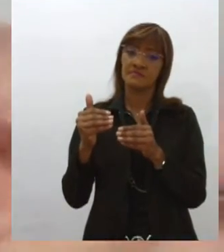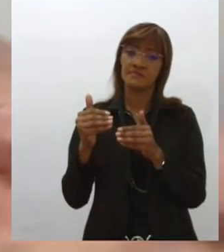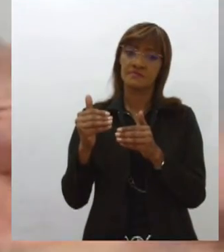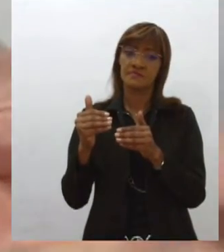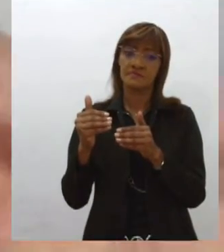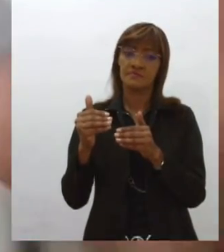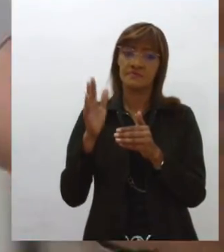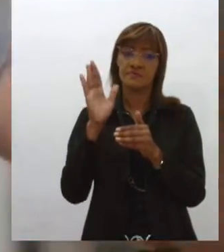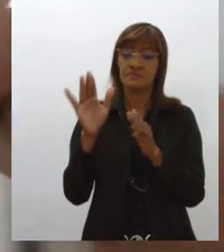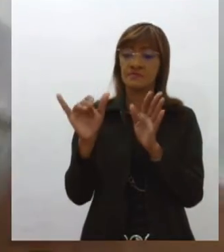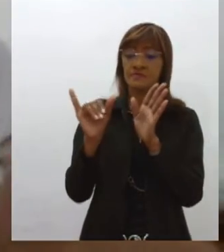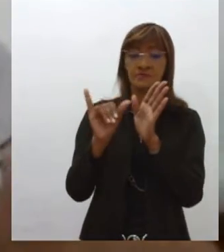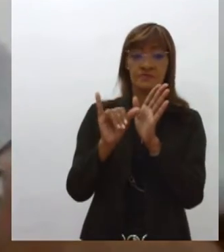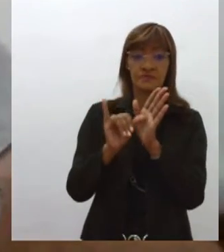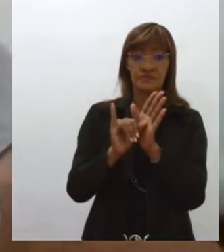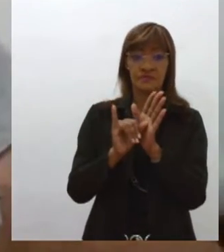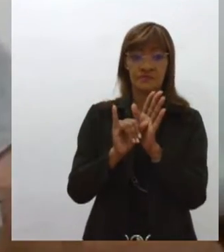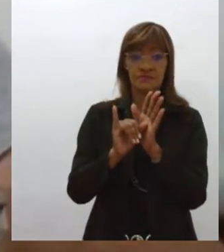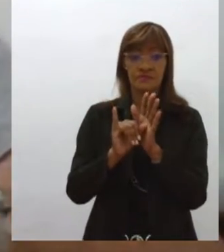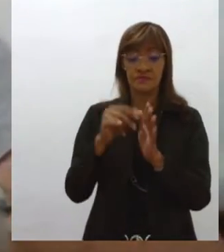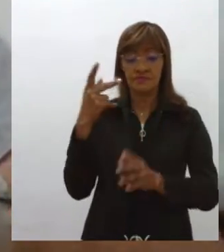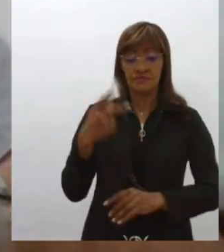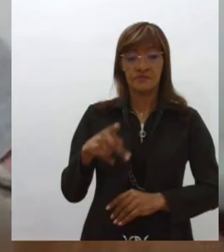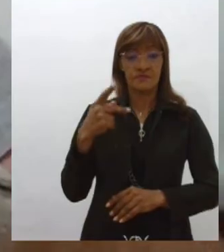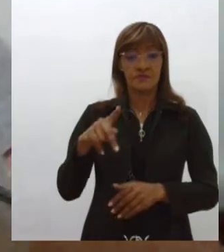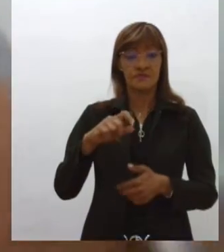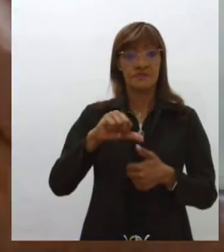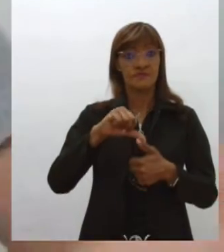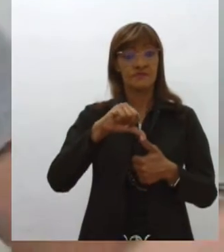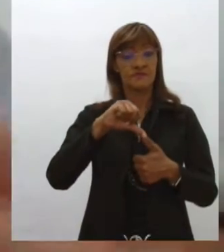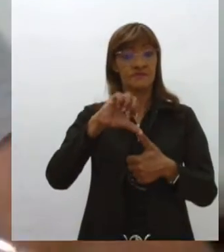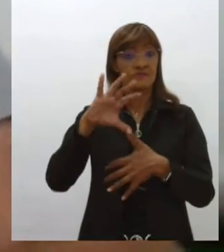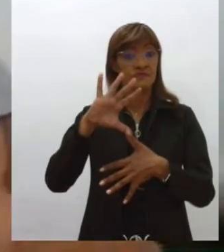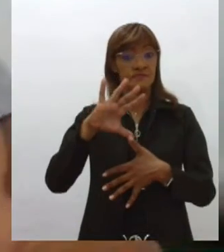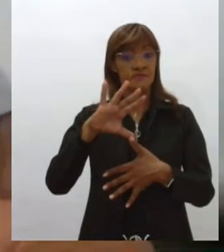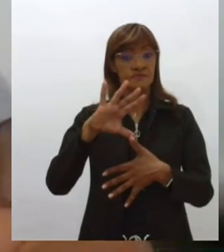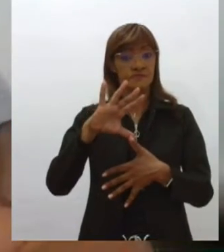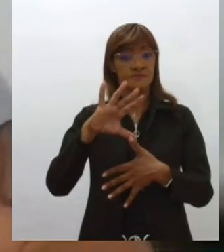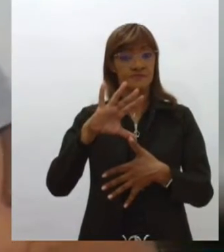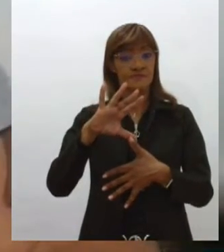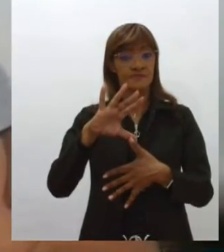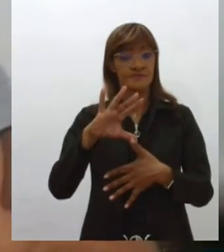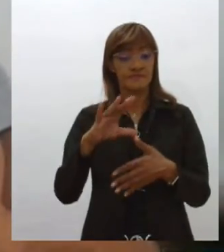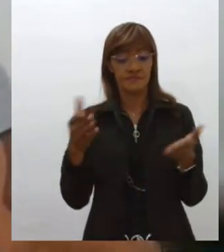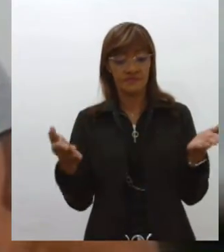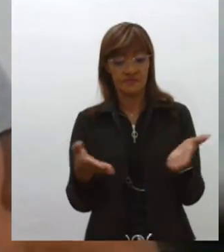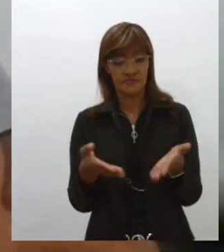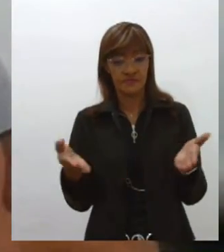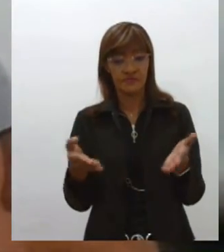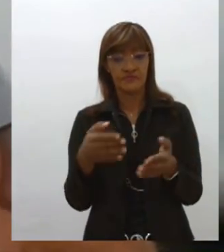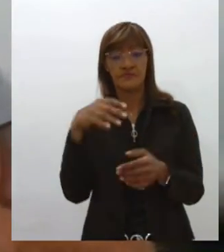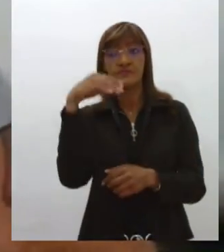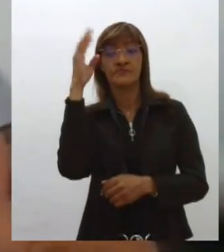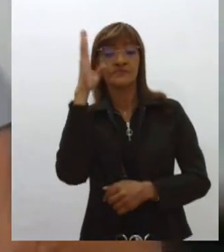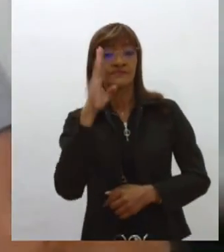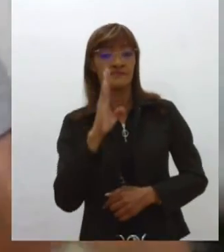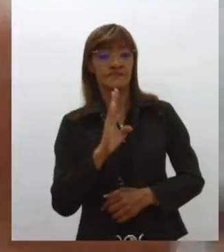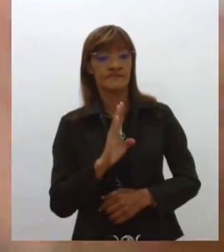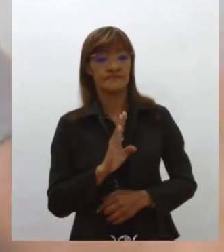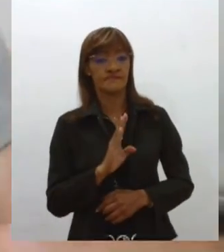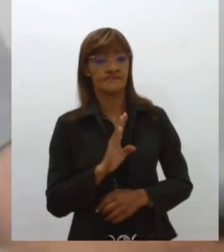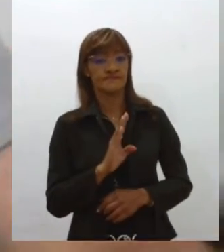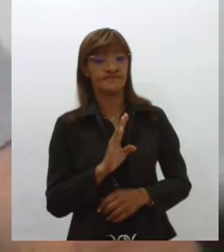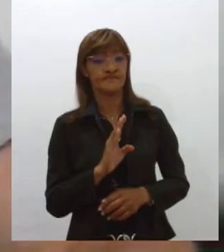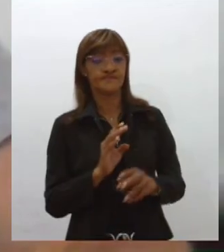portuguesa aqui na América portuguesa, que hoje é o Brasil, do que propriamente com aquela história